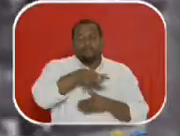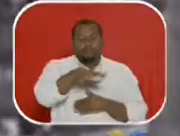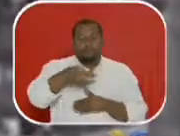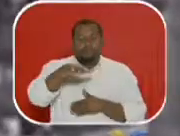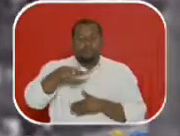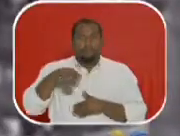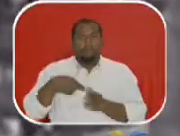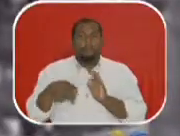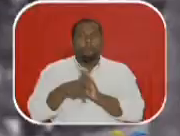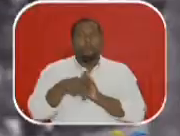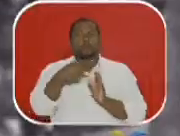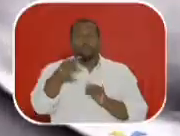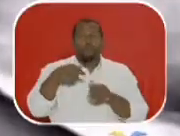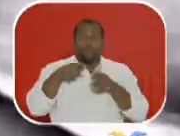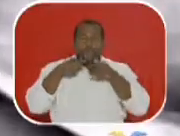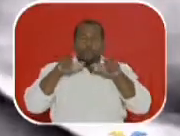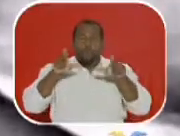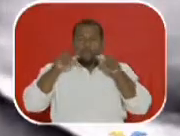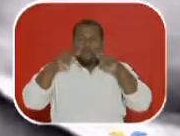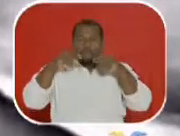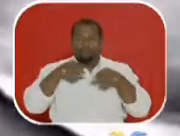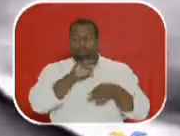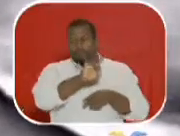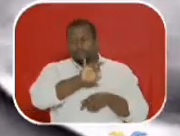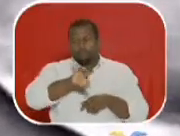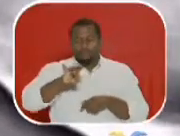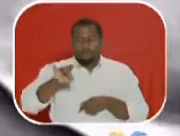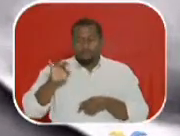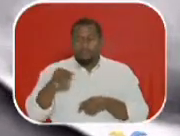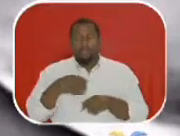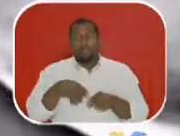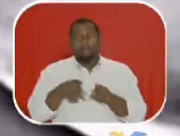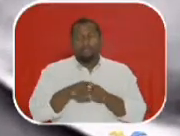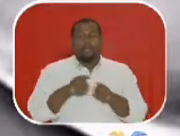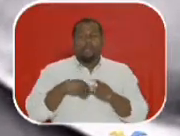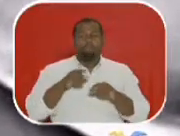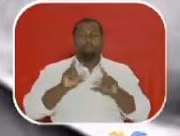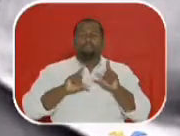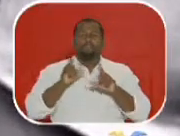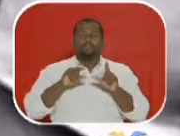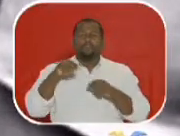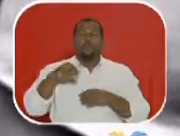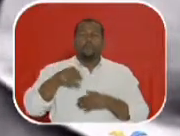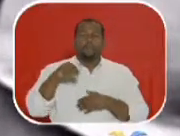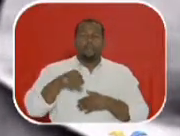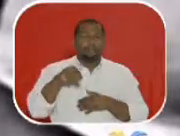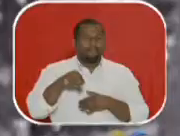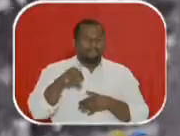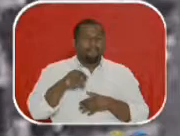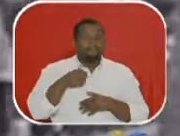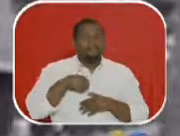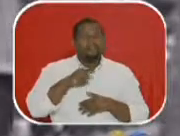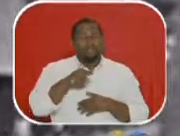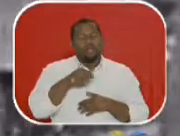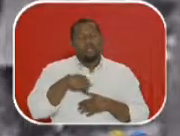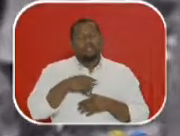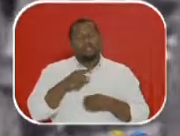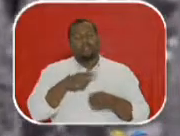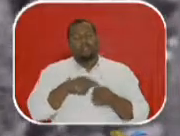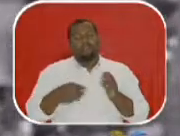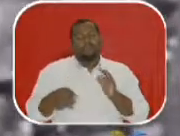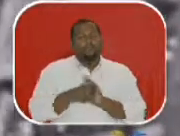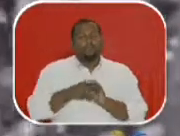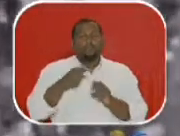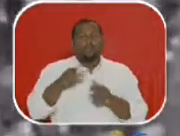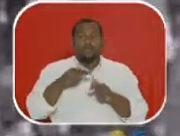isso eu acho uma coisa, por exemplo, muito importante da telenovela. Com todas as críticas que se tem à telenovela, ela